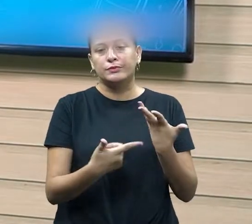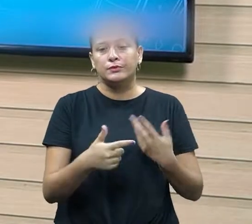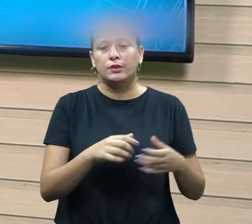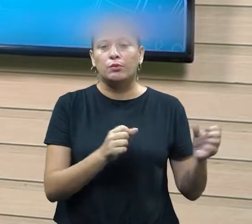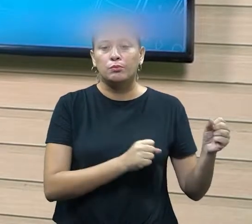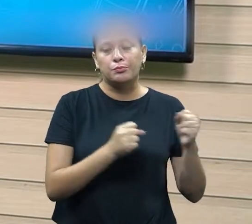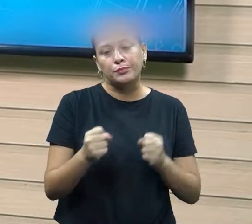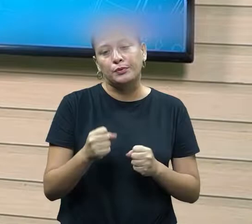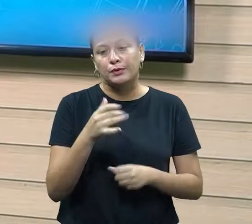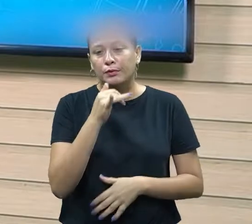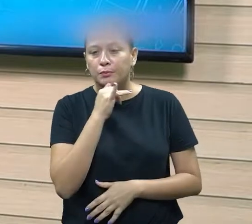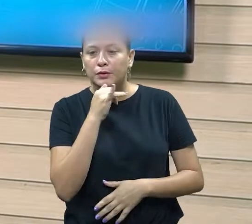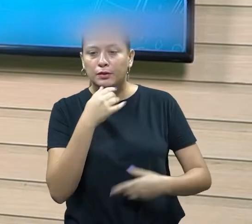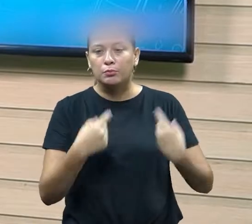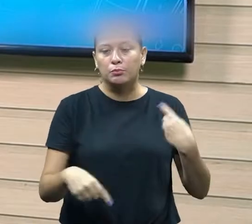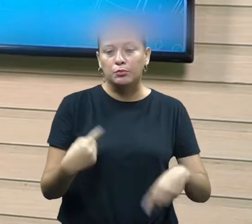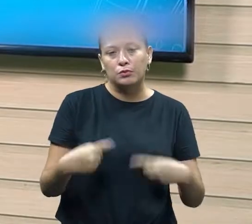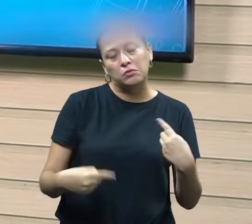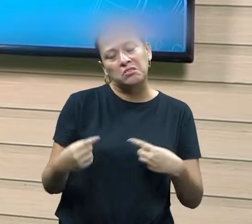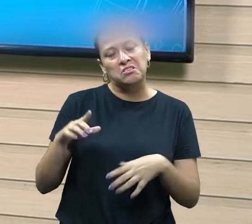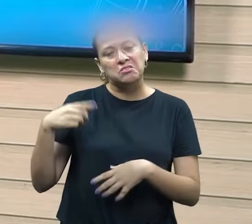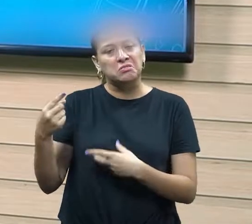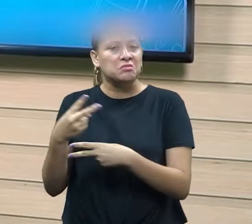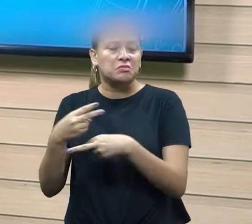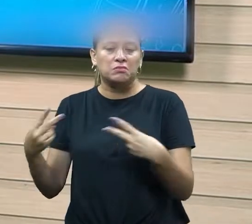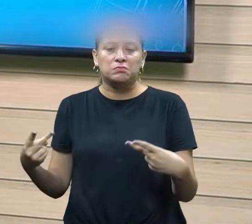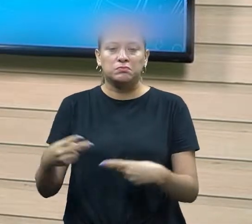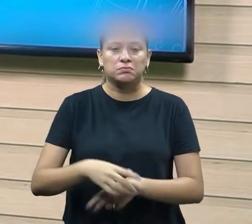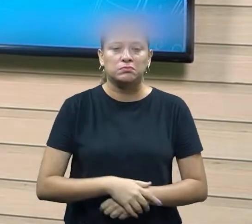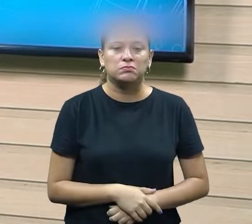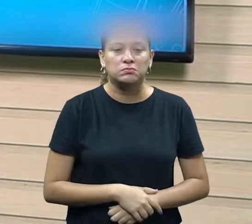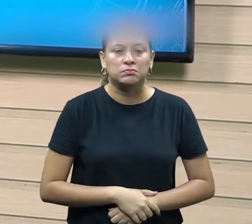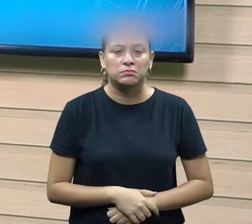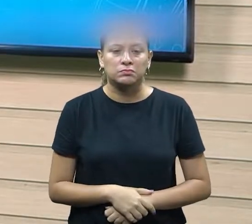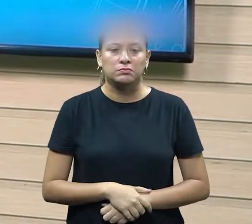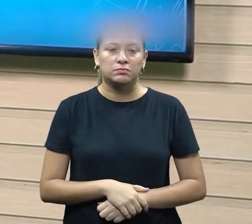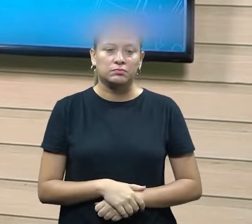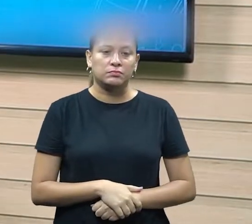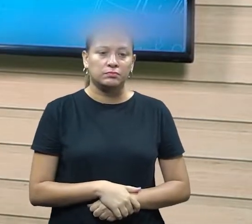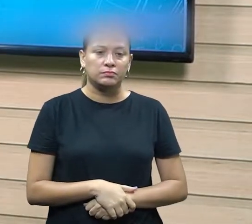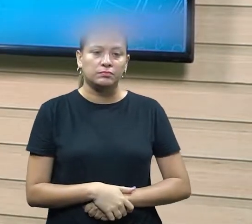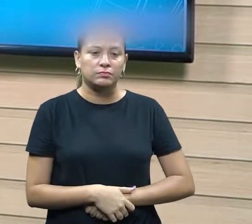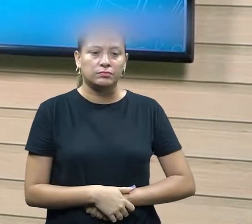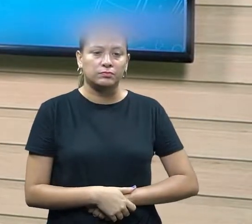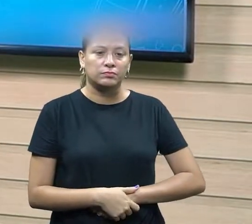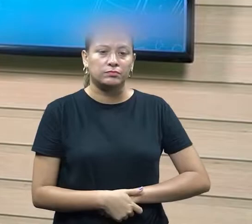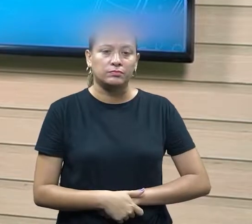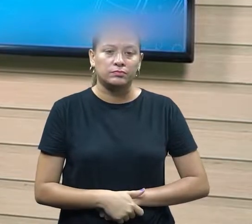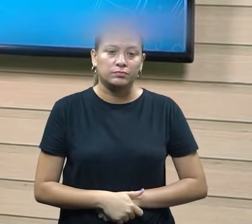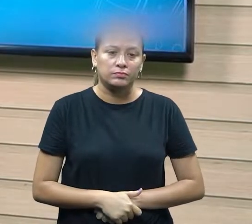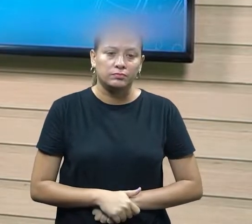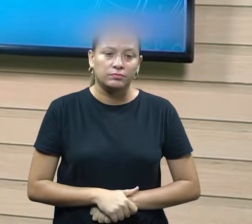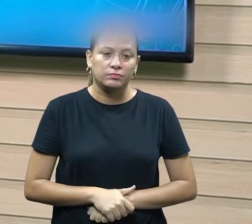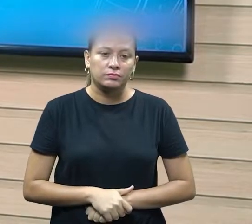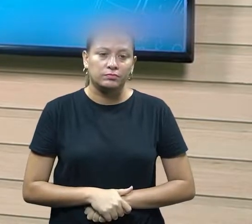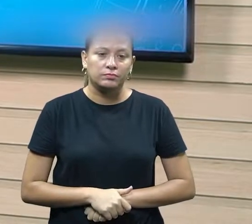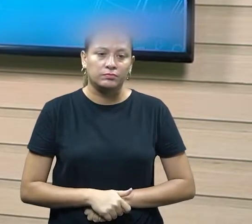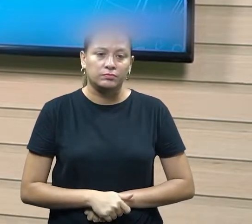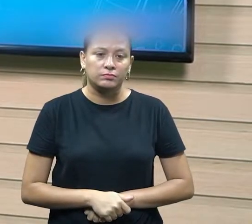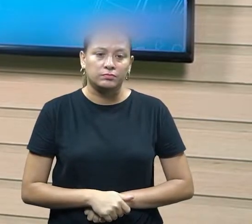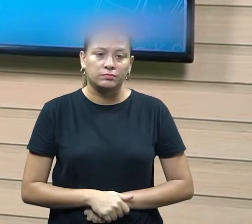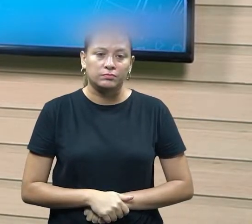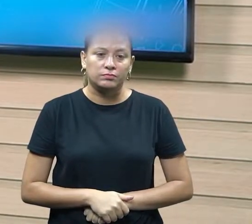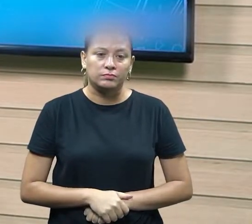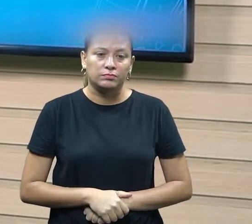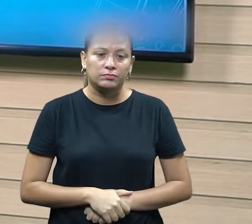do poder da ocupação dos cargos políticos então ele está nesse cargo político então vamos dizer que tem um poder sobre ele também em relação